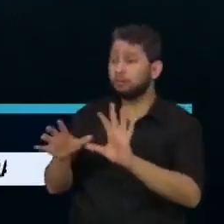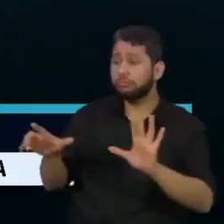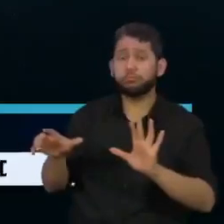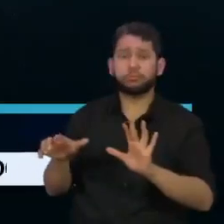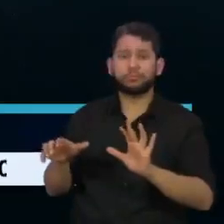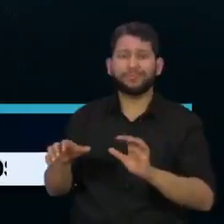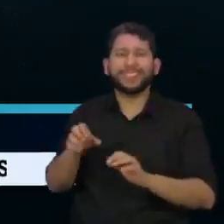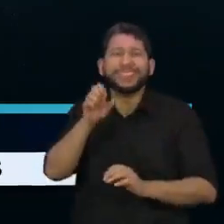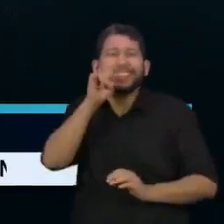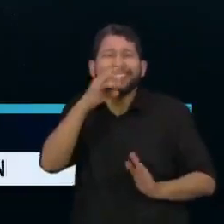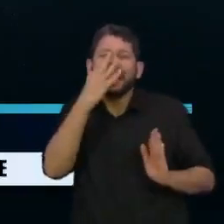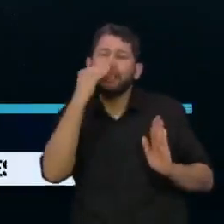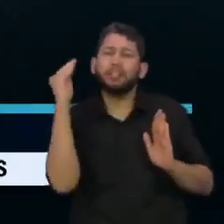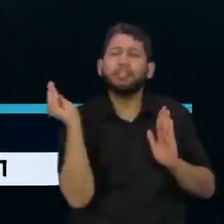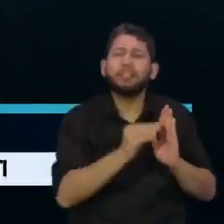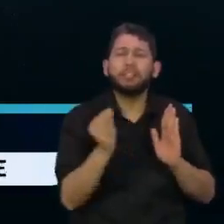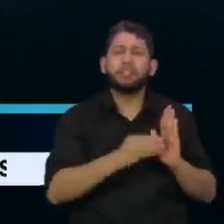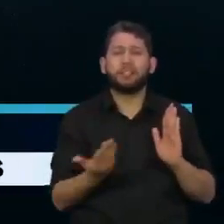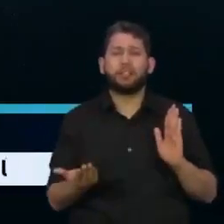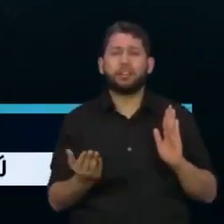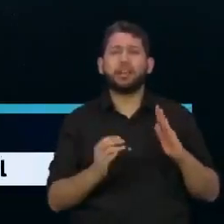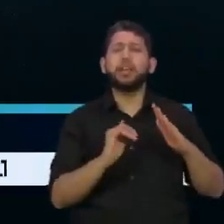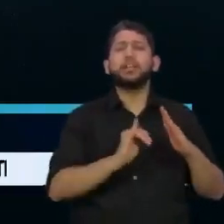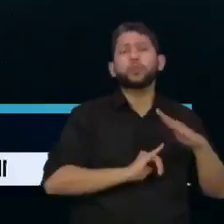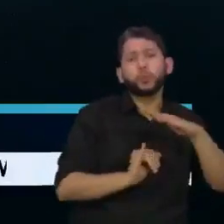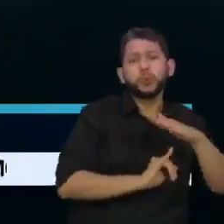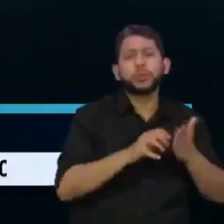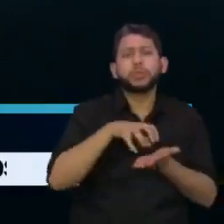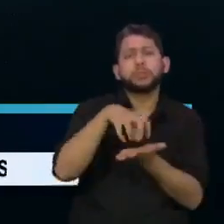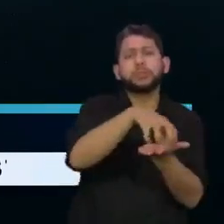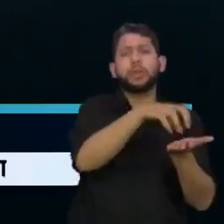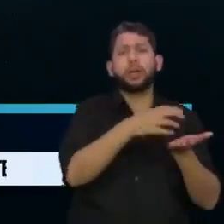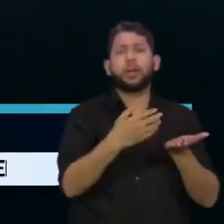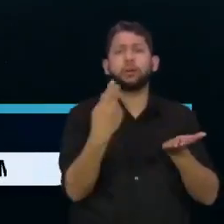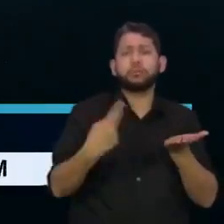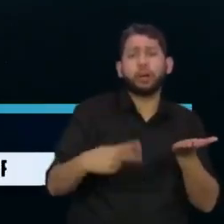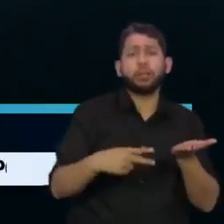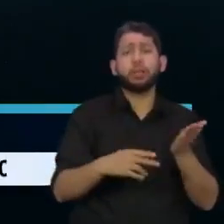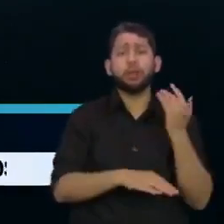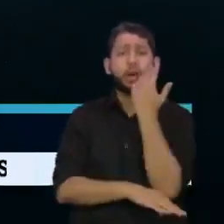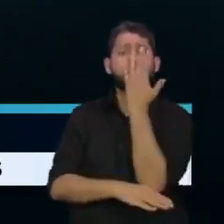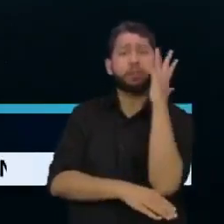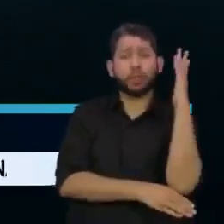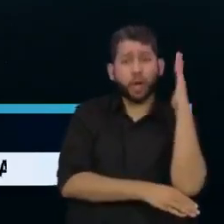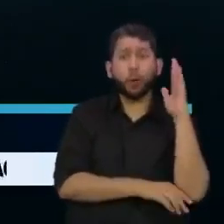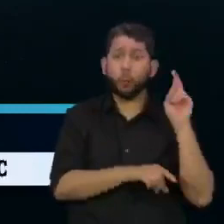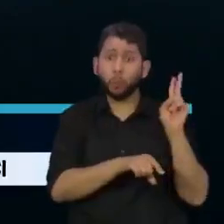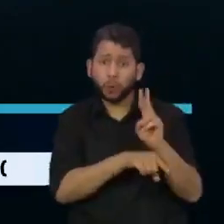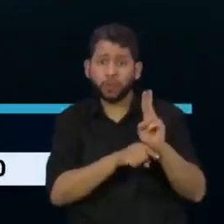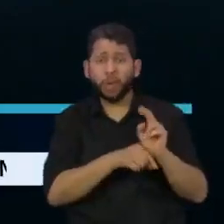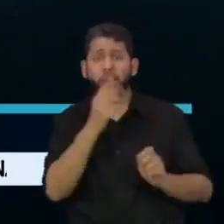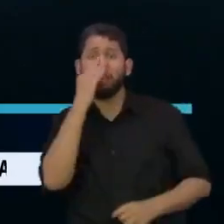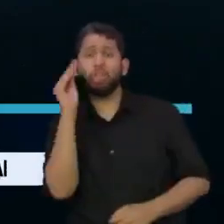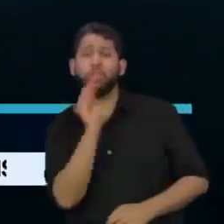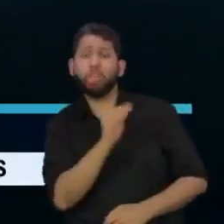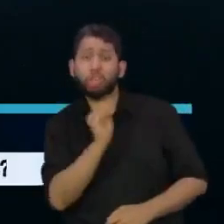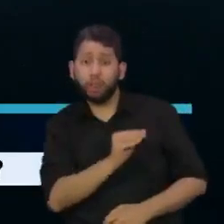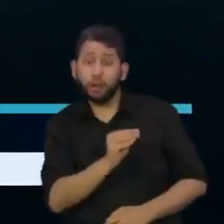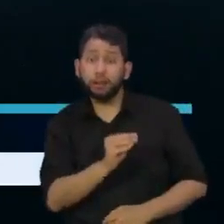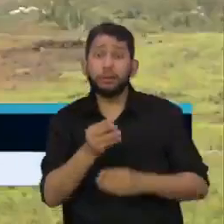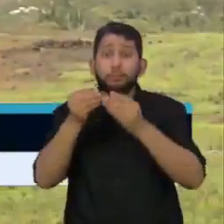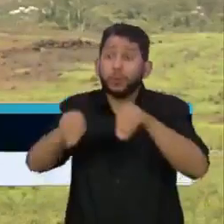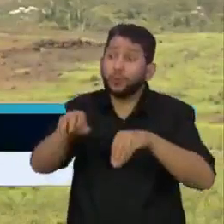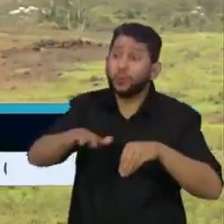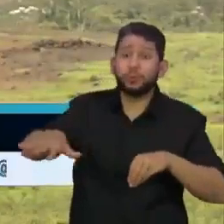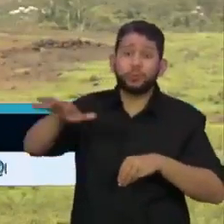enfraquecimento das instituições e órgãos ambientais em nada ajuda no controle de uma atividade que é